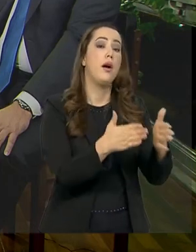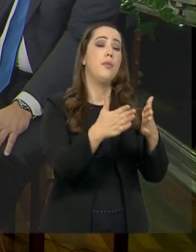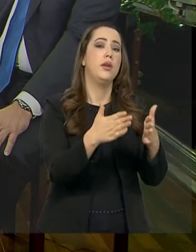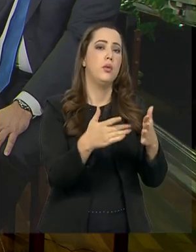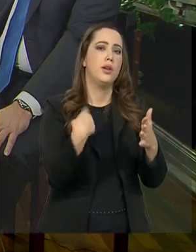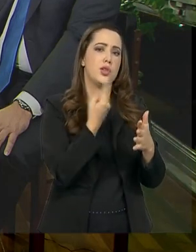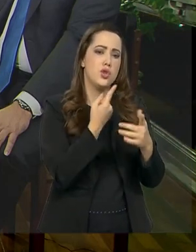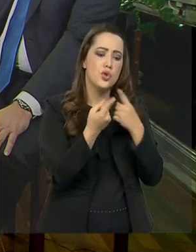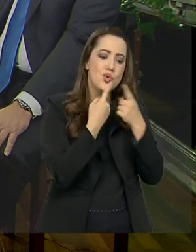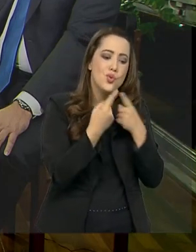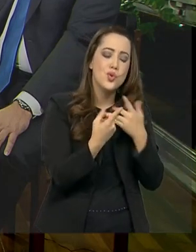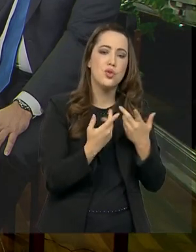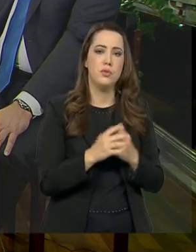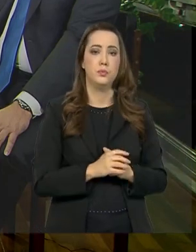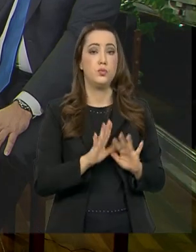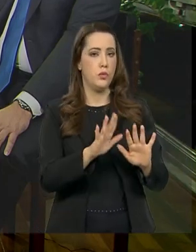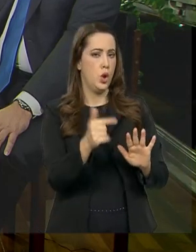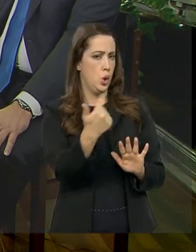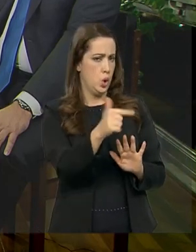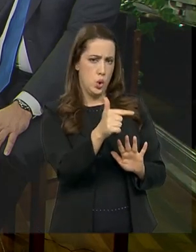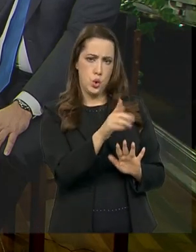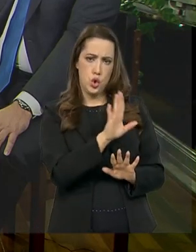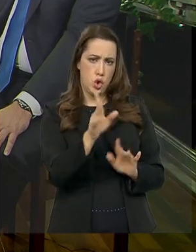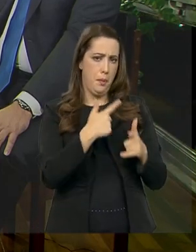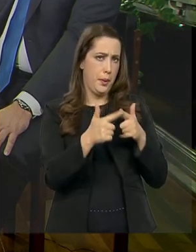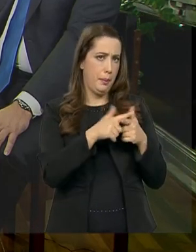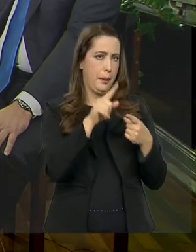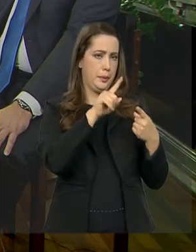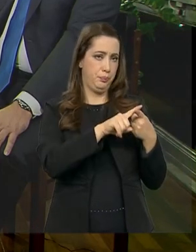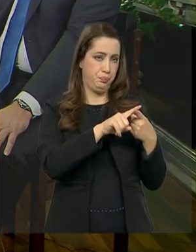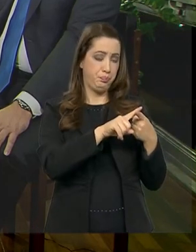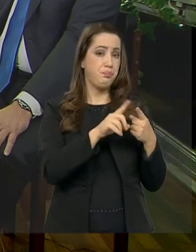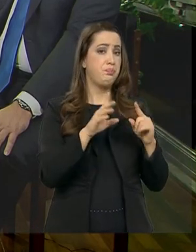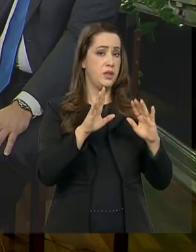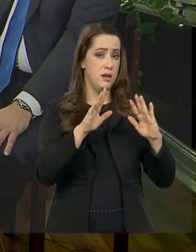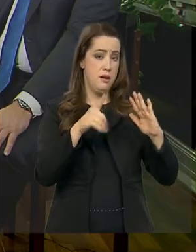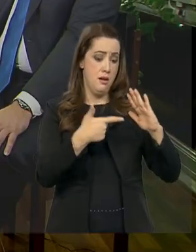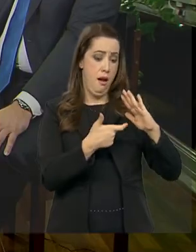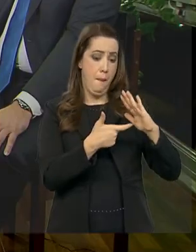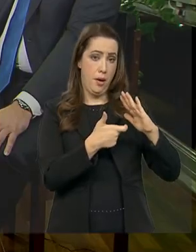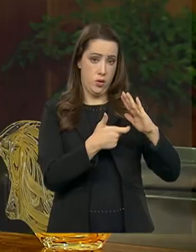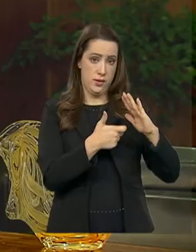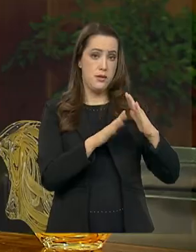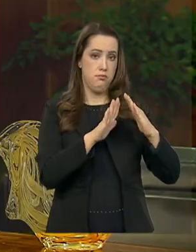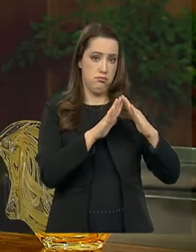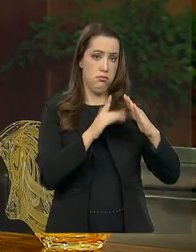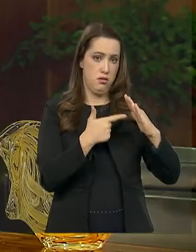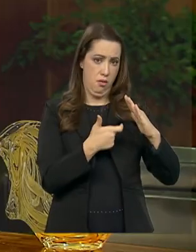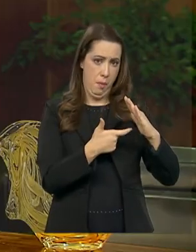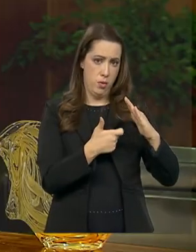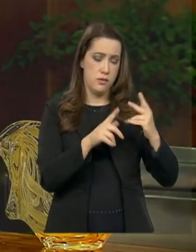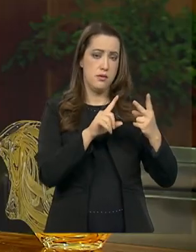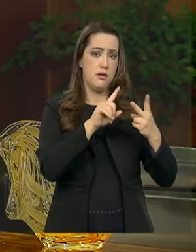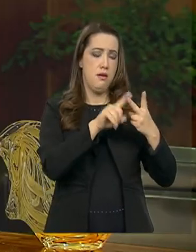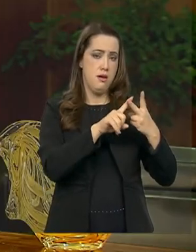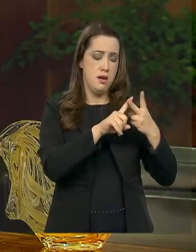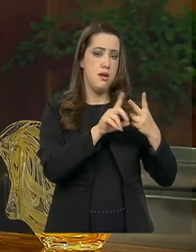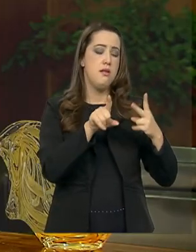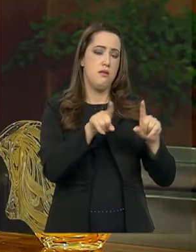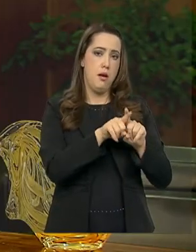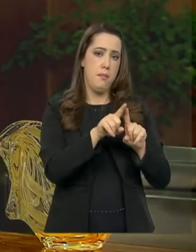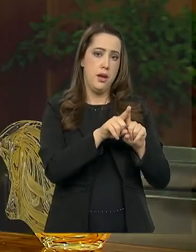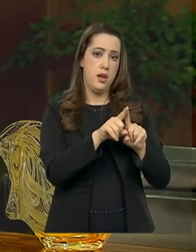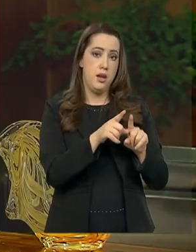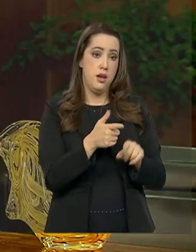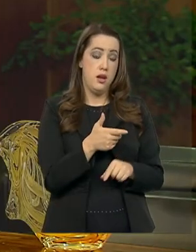que foi a questão da posse dos CACs, nós mantivemos os decretos editados pelo presidente e no que tinha a controvérsia maior, que